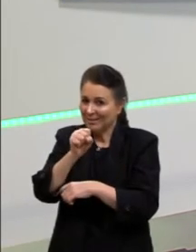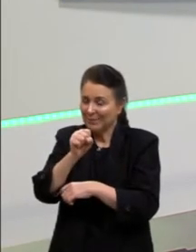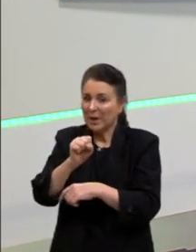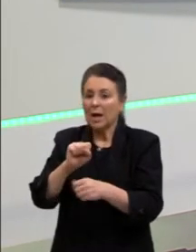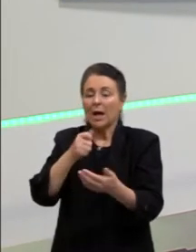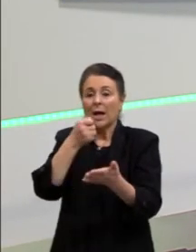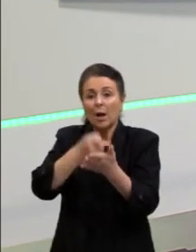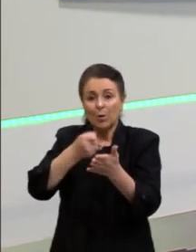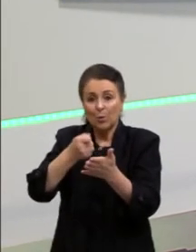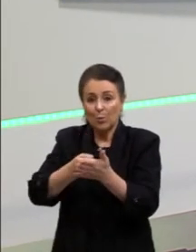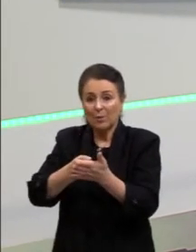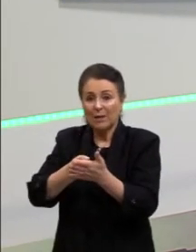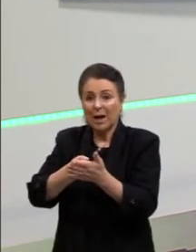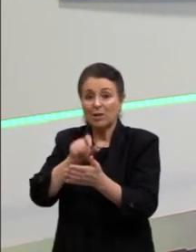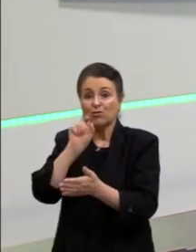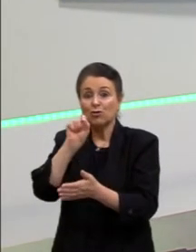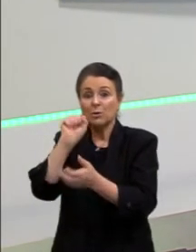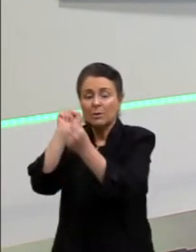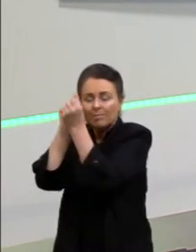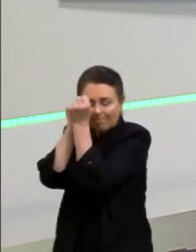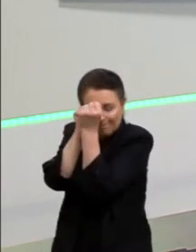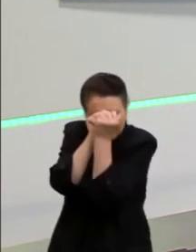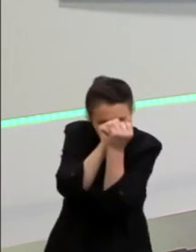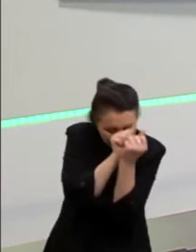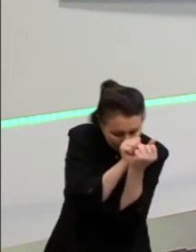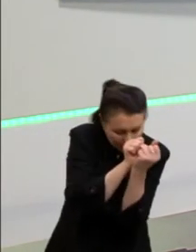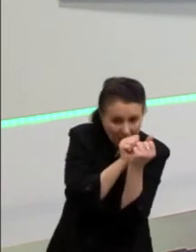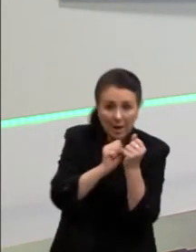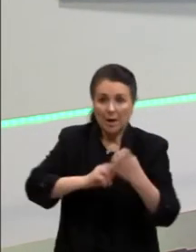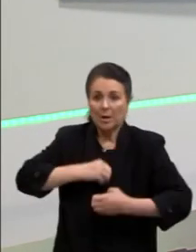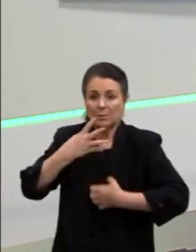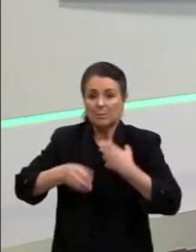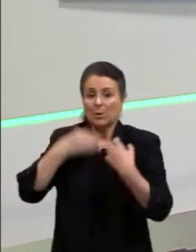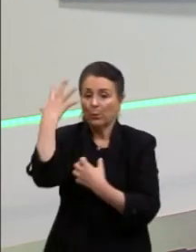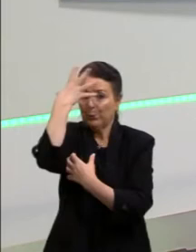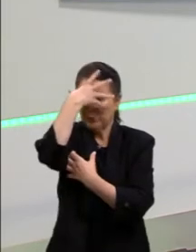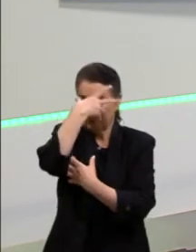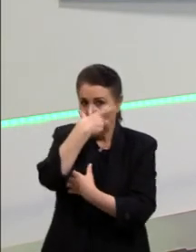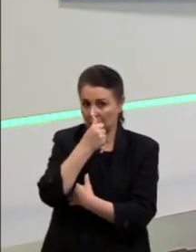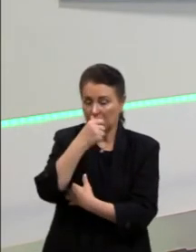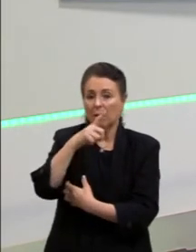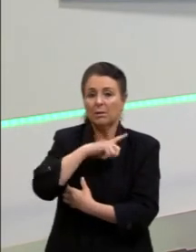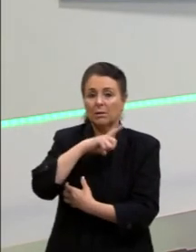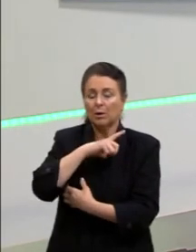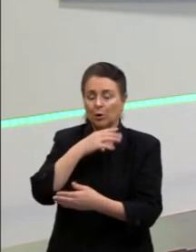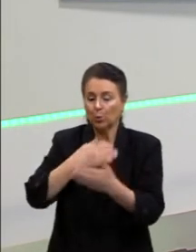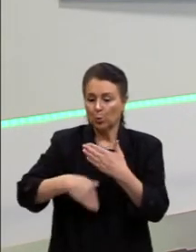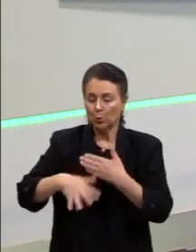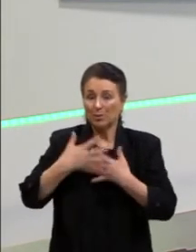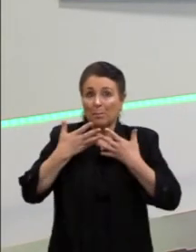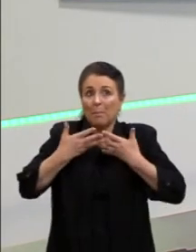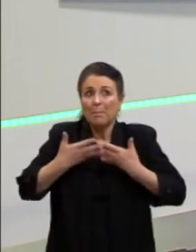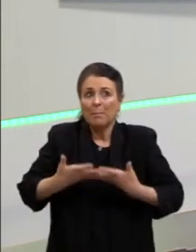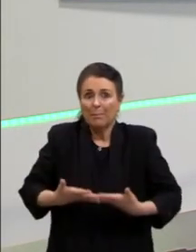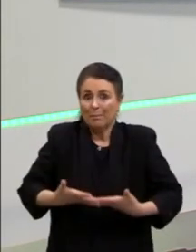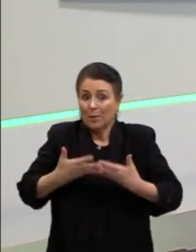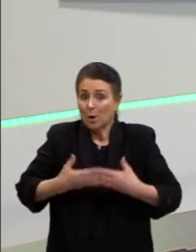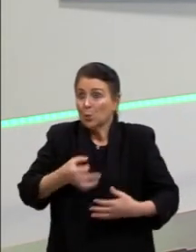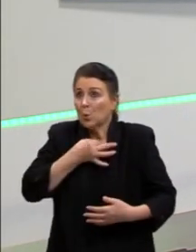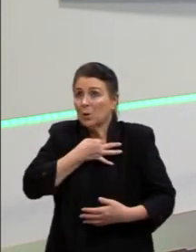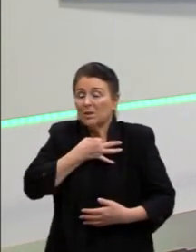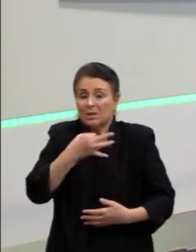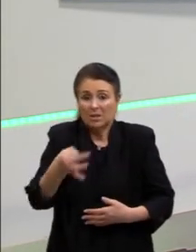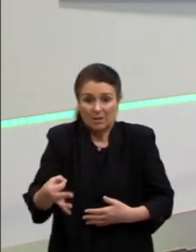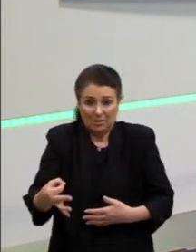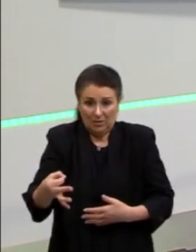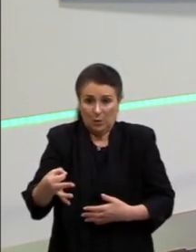escravizados. E ela é uma expressão muito bonita. Claro, ela tem todo esse peso nefácio da escravidão,